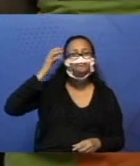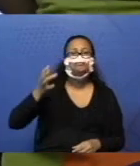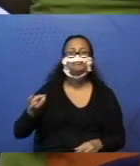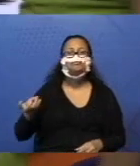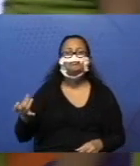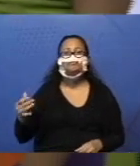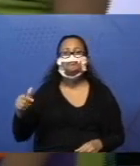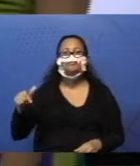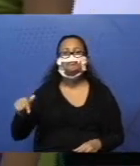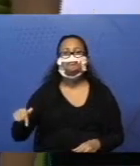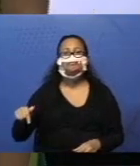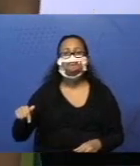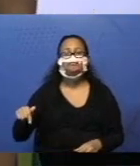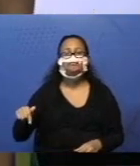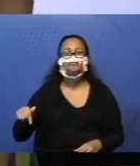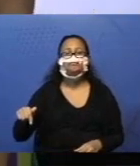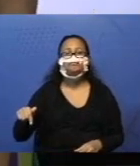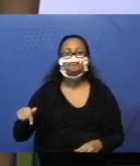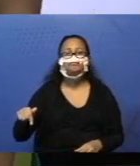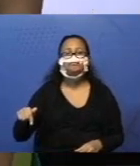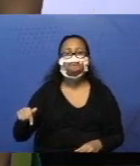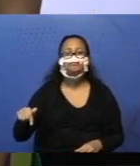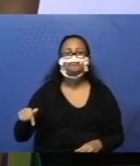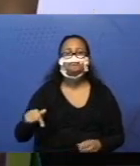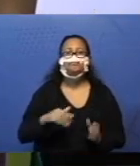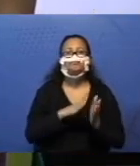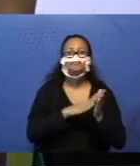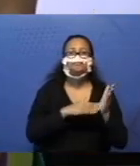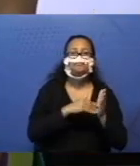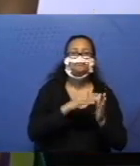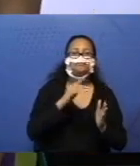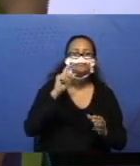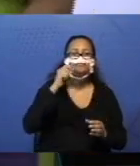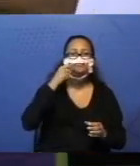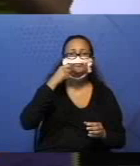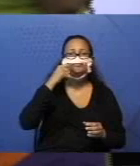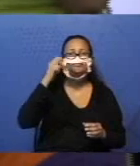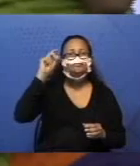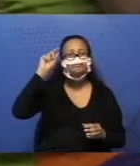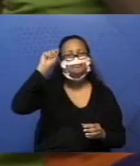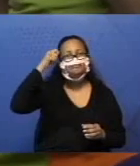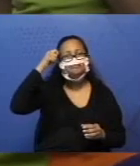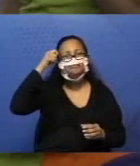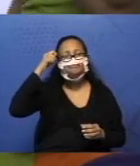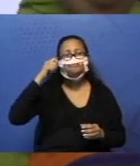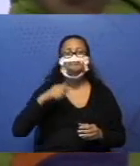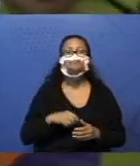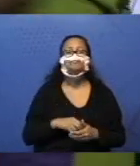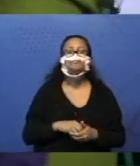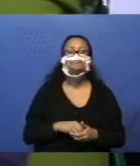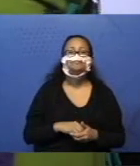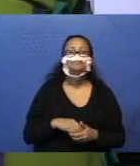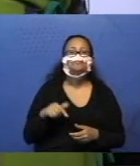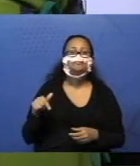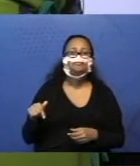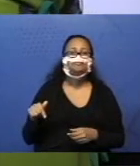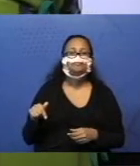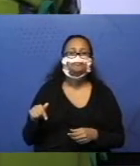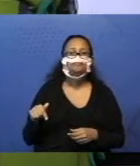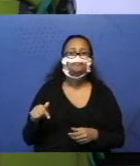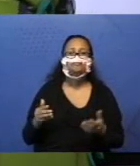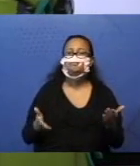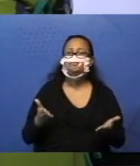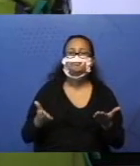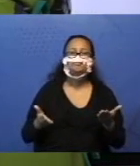7. Então, vocês vêm aqui com o lápis preto e pinta. 7. E agora, qual